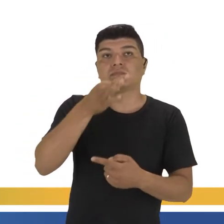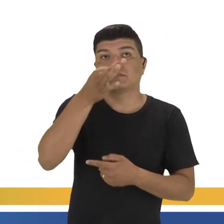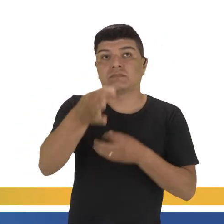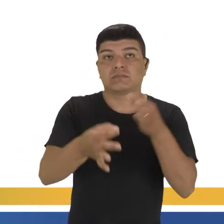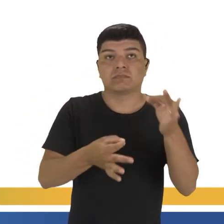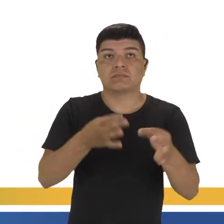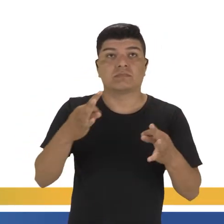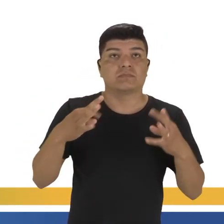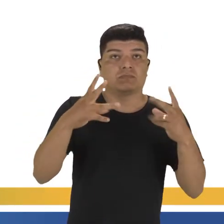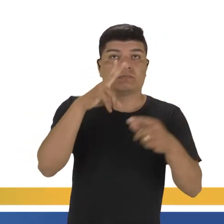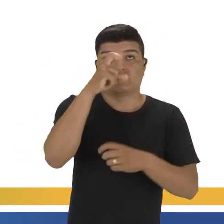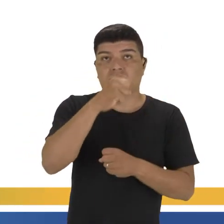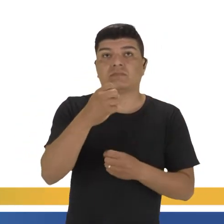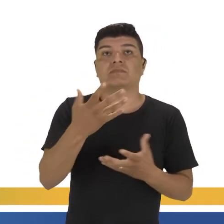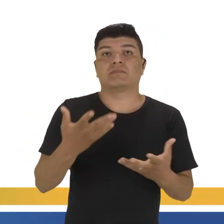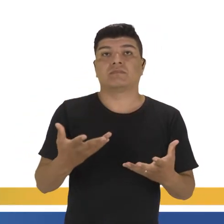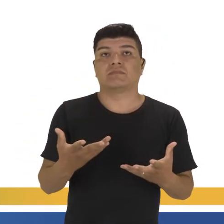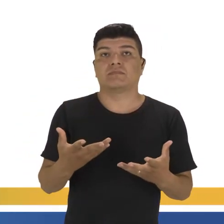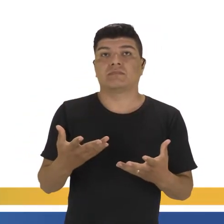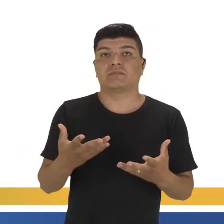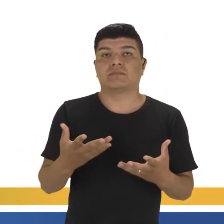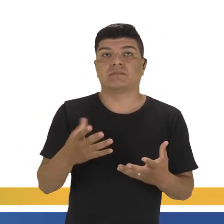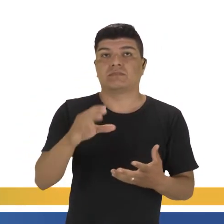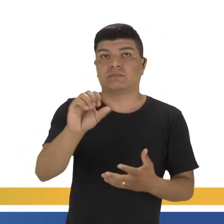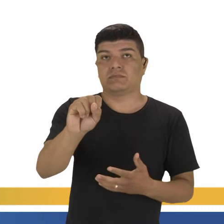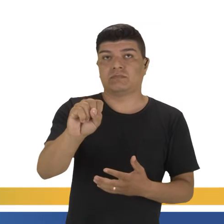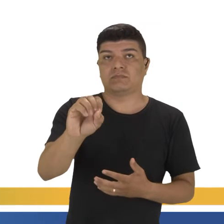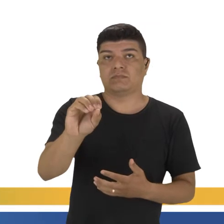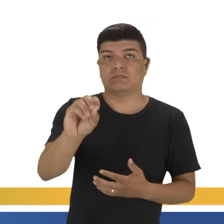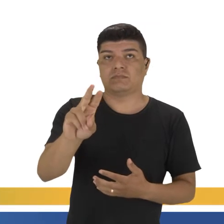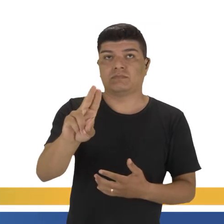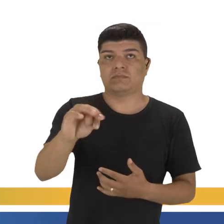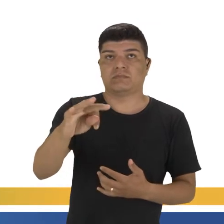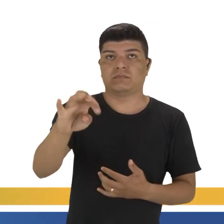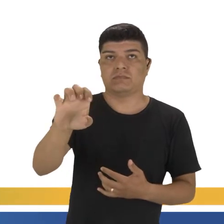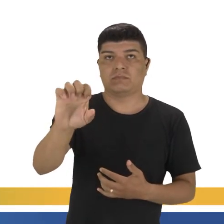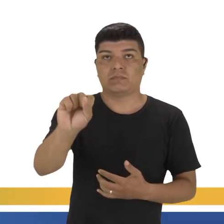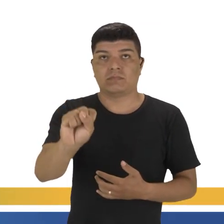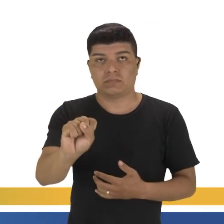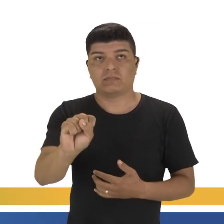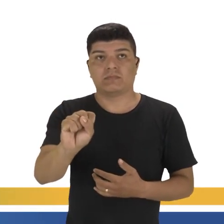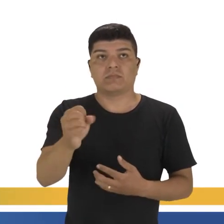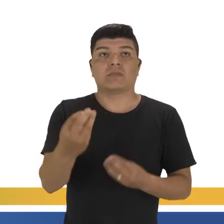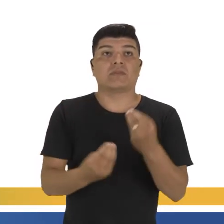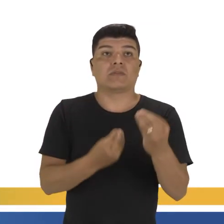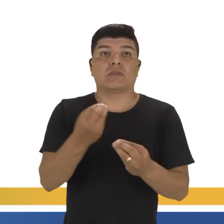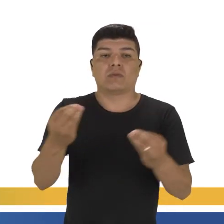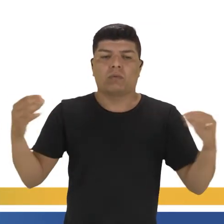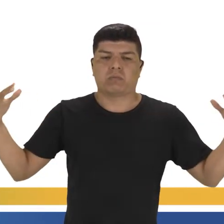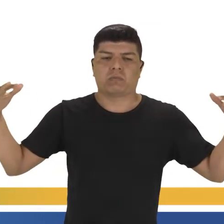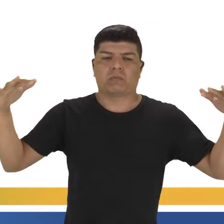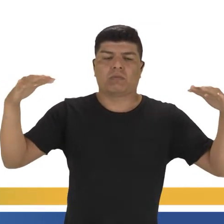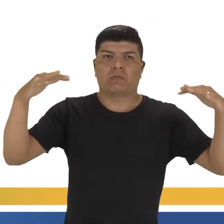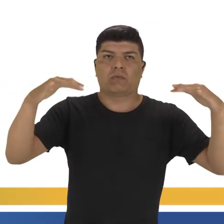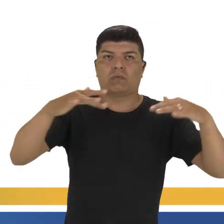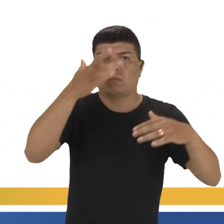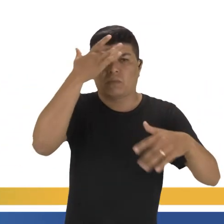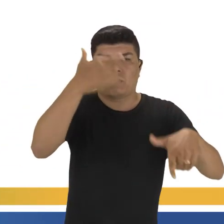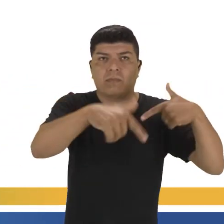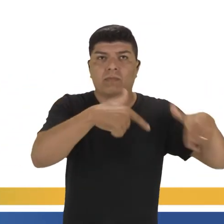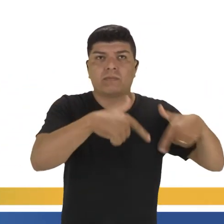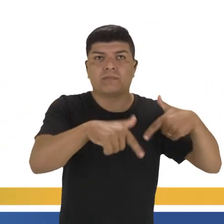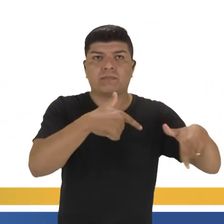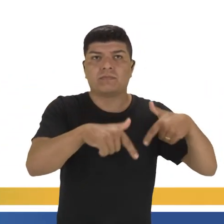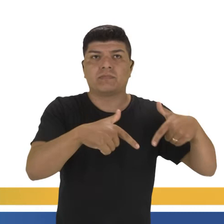comenta todo o poder aos sovietes. Esse todo o poder aos sovietes está ligado à forma que ele vai aglomerar os operários.